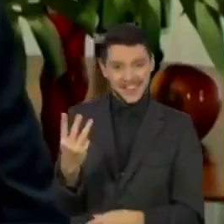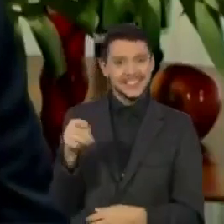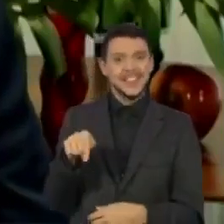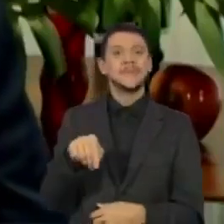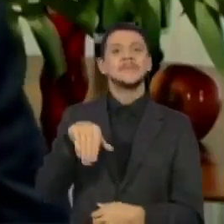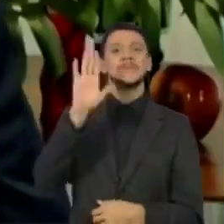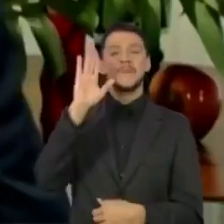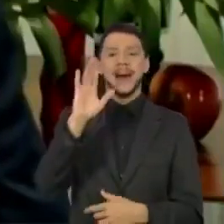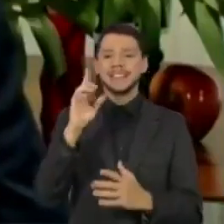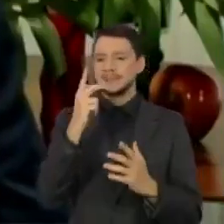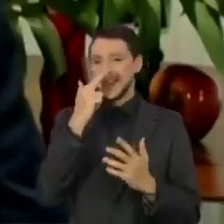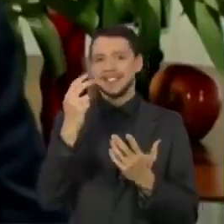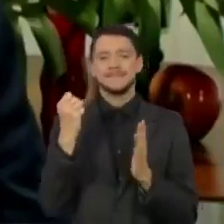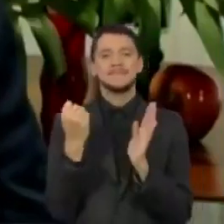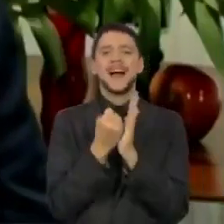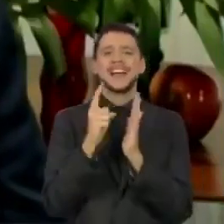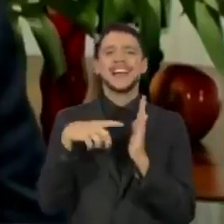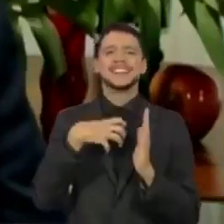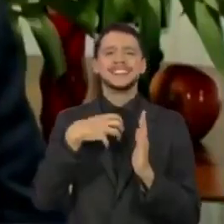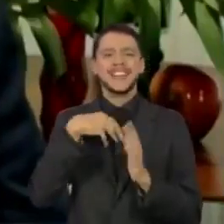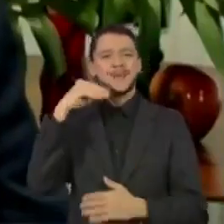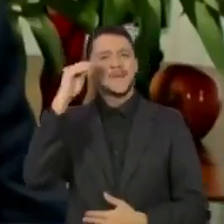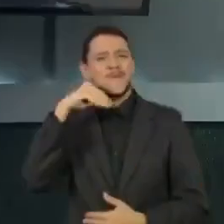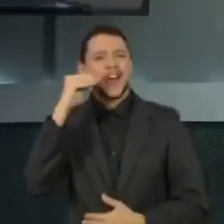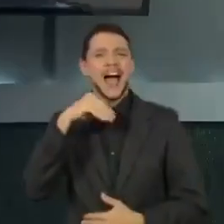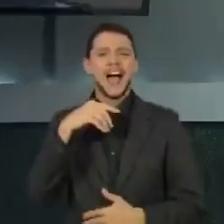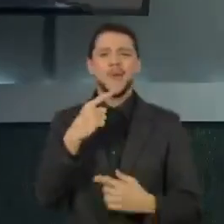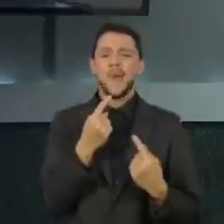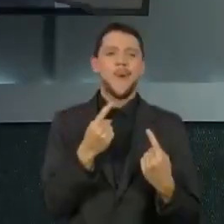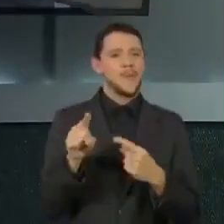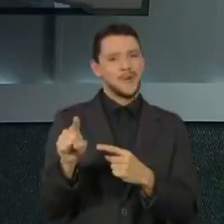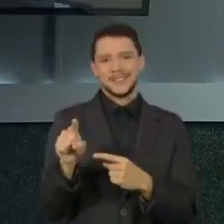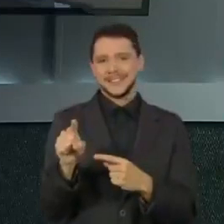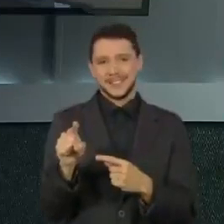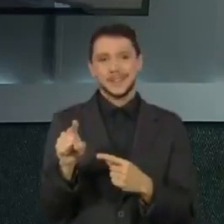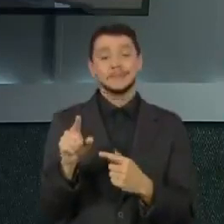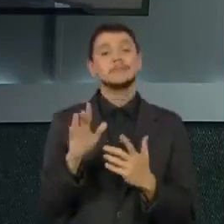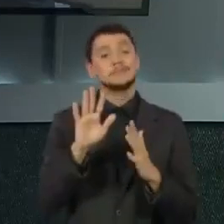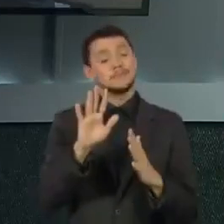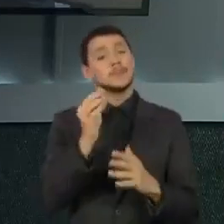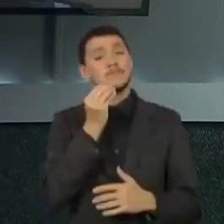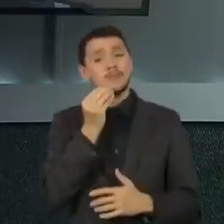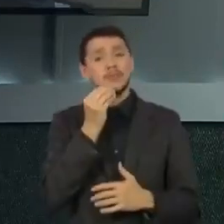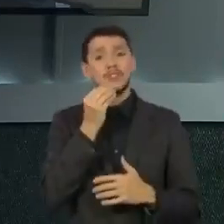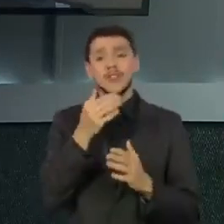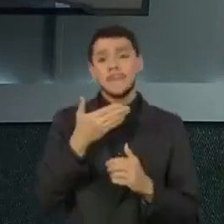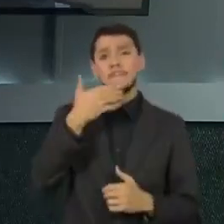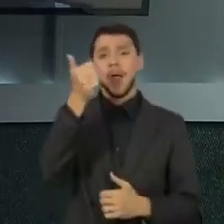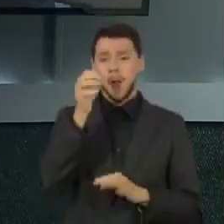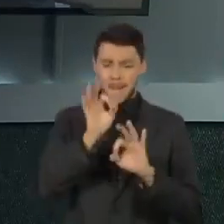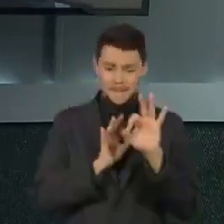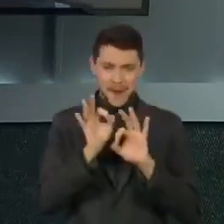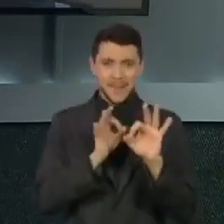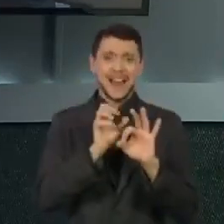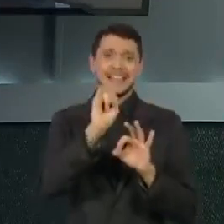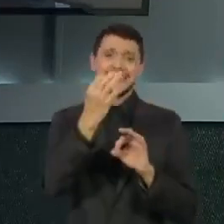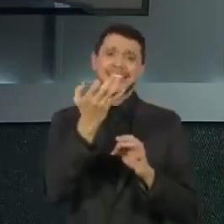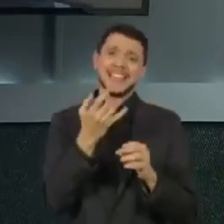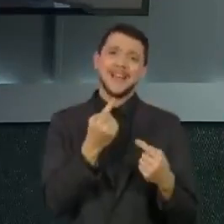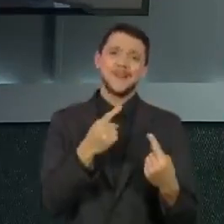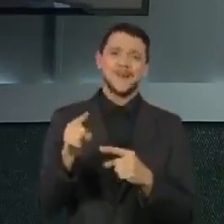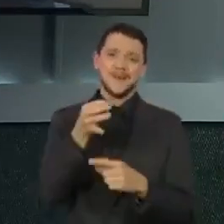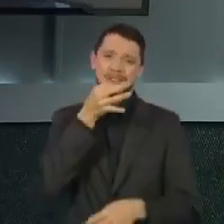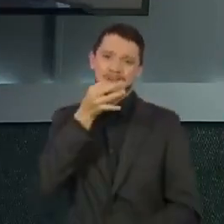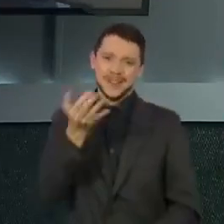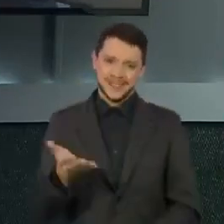mais marcado por uma certa fragilidade de oposição e deveria se preparar melhor se quiser fazê-lo. O segundo grupo, que é